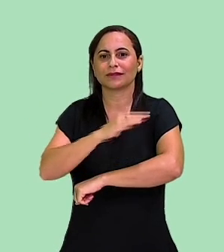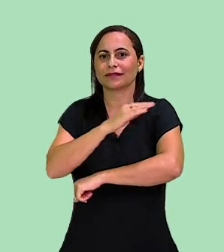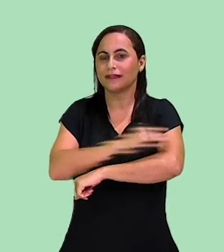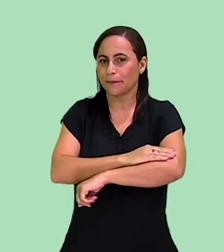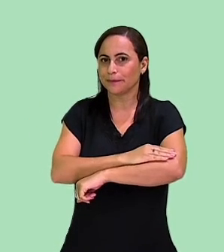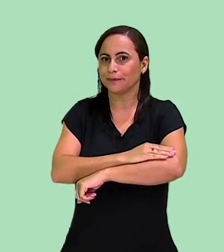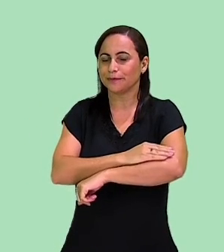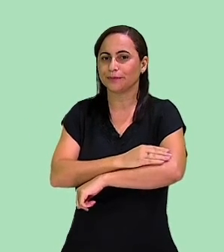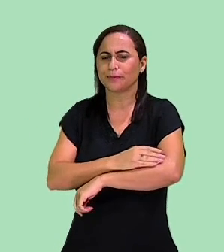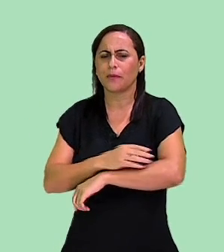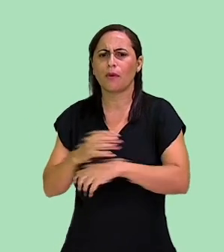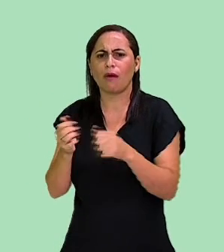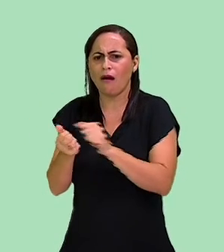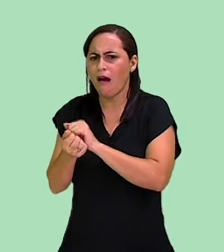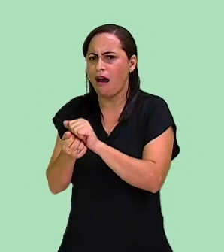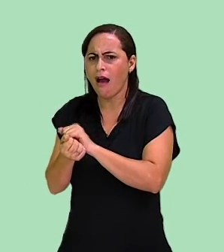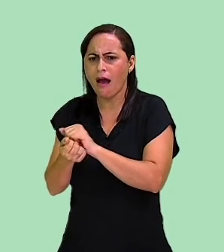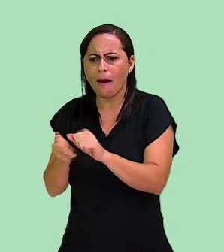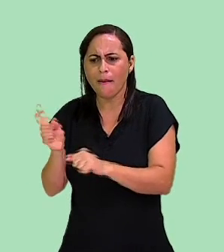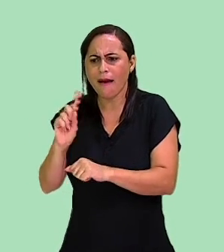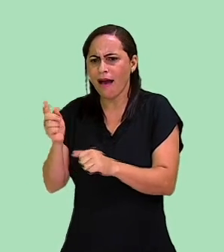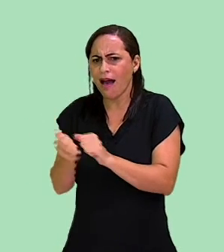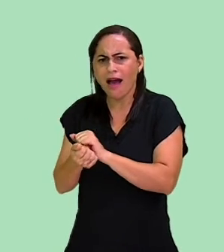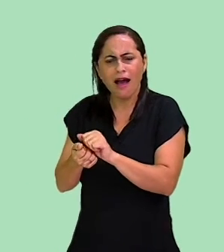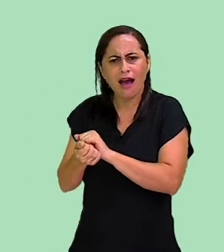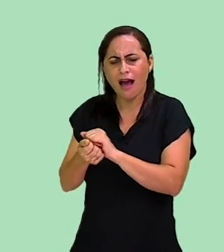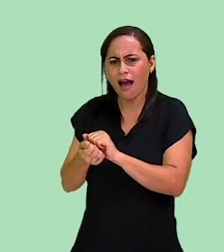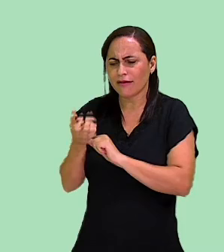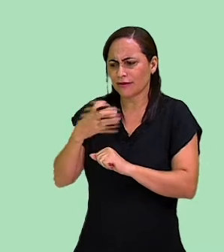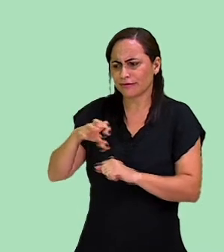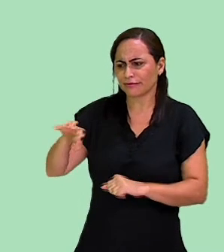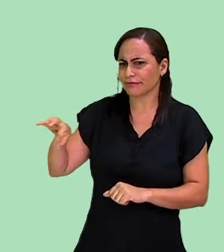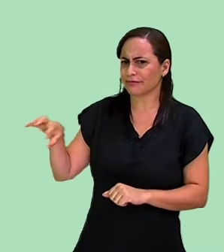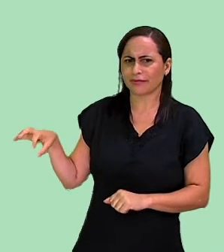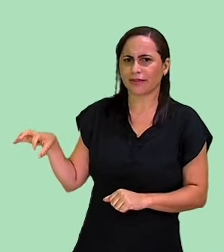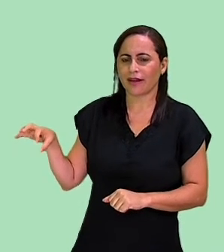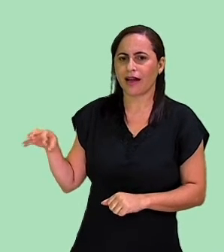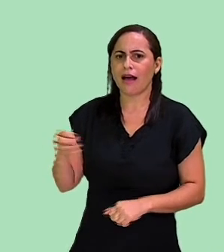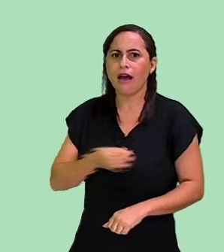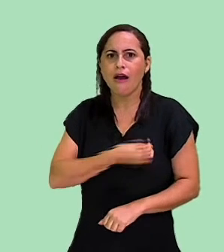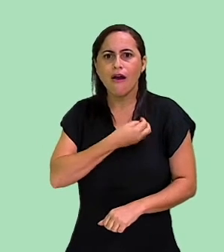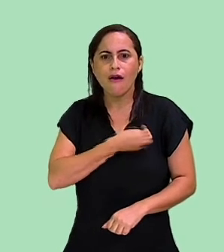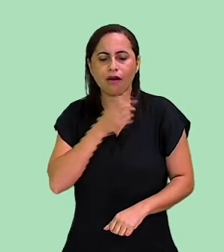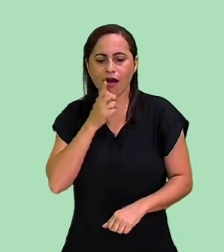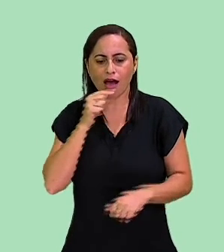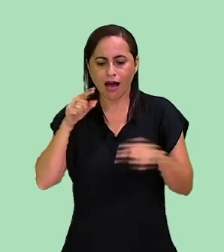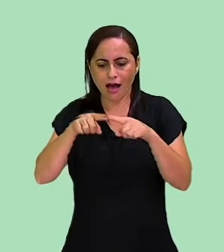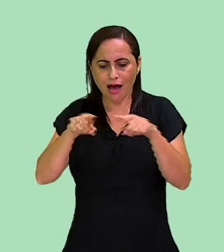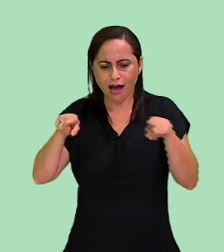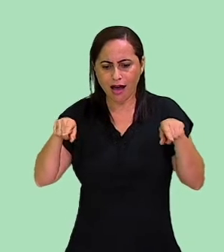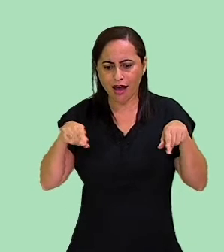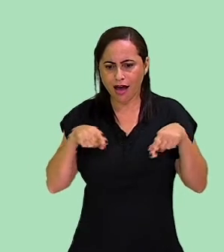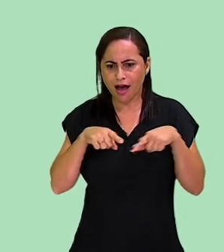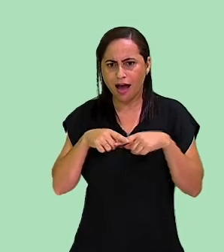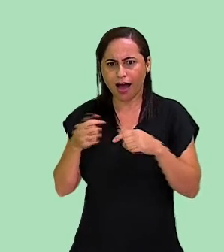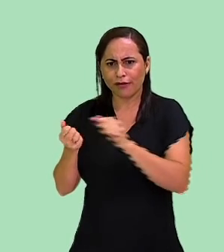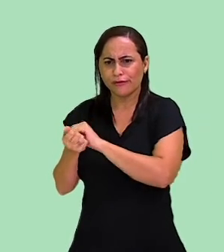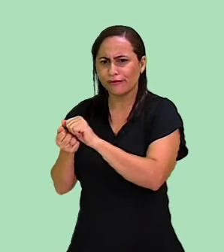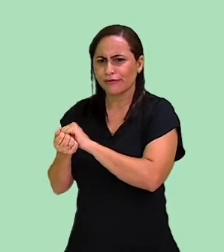lava o pé. Não lava porque não quer. Ele mora lá na lagoa, não lava o pé,